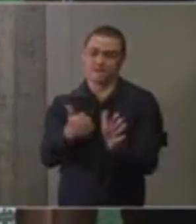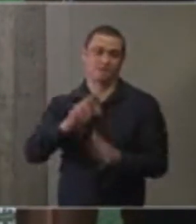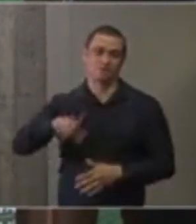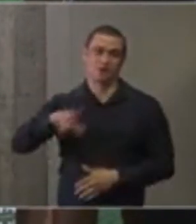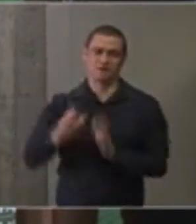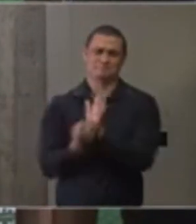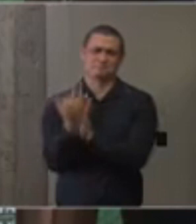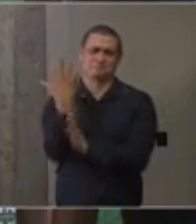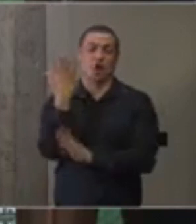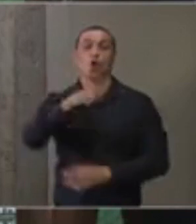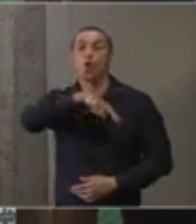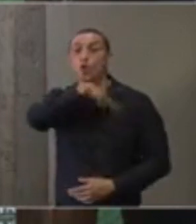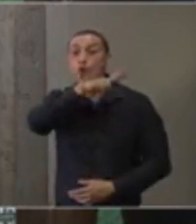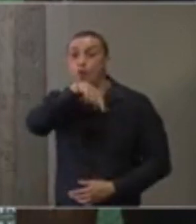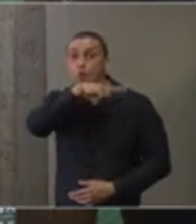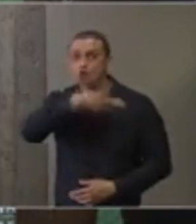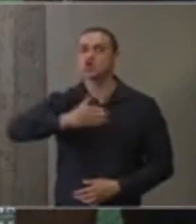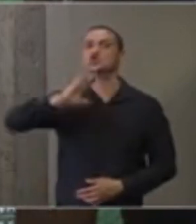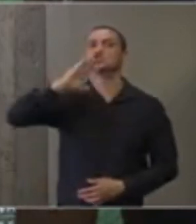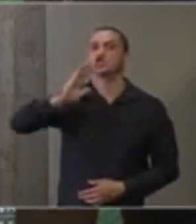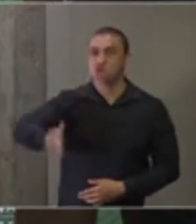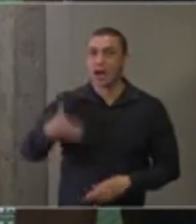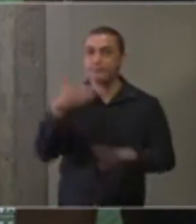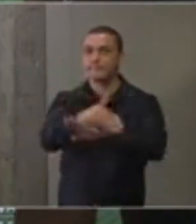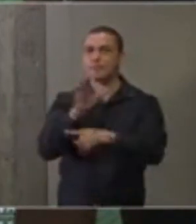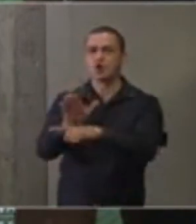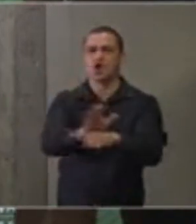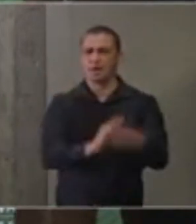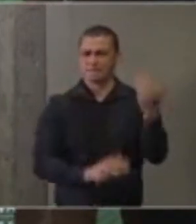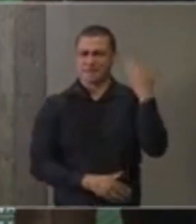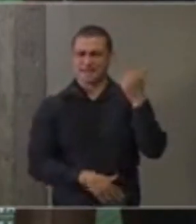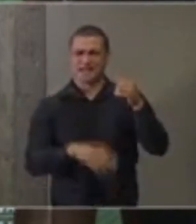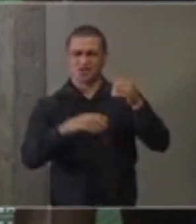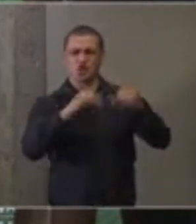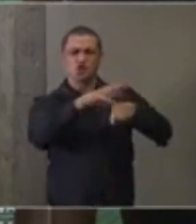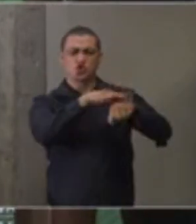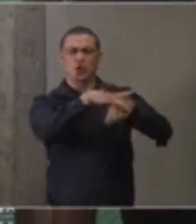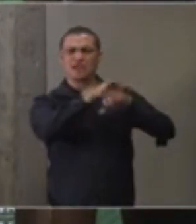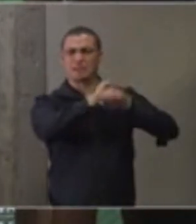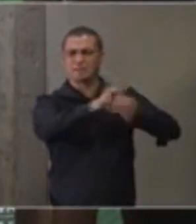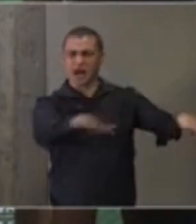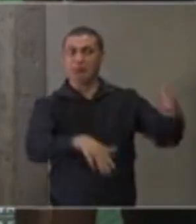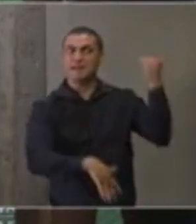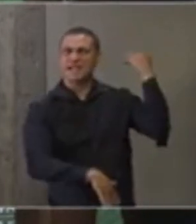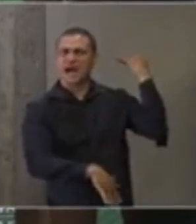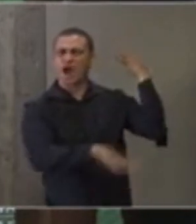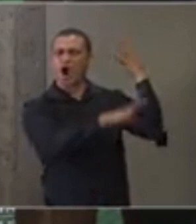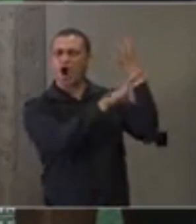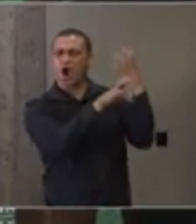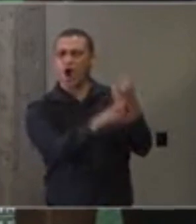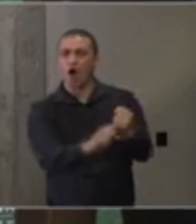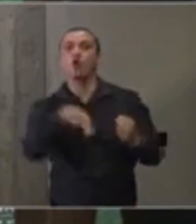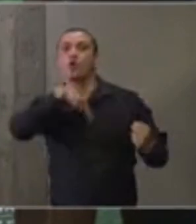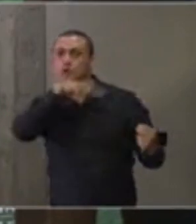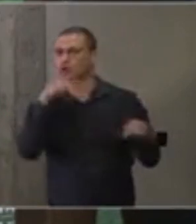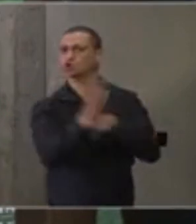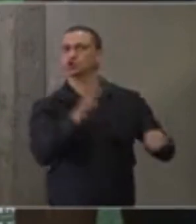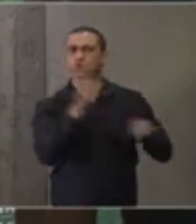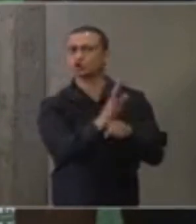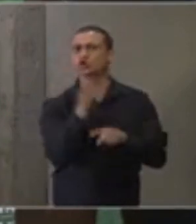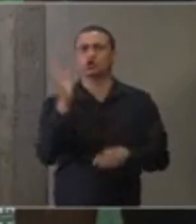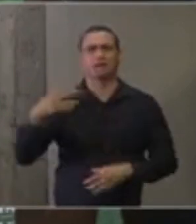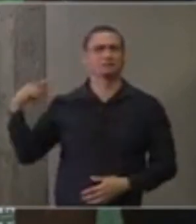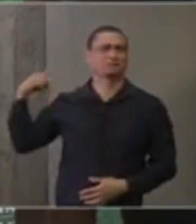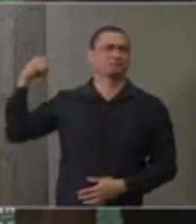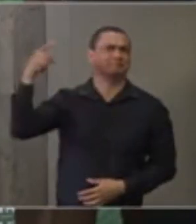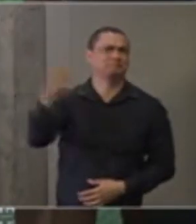Butantan participou ativamente de todas as epidemias que nós já observamos nesse país. E sempre